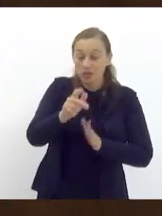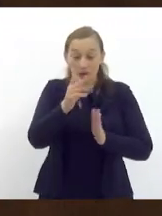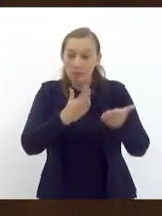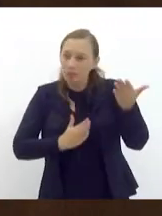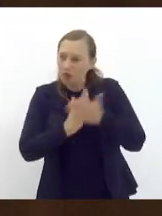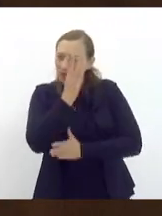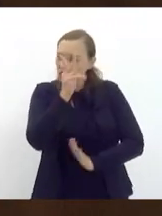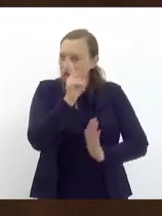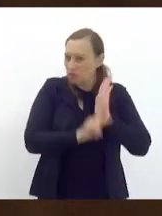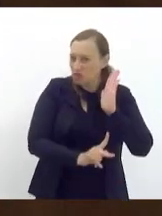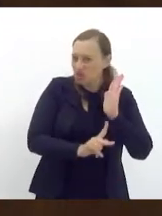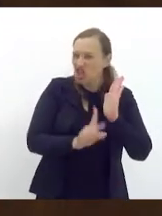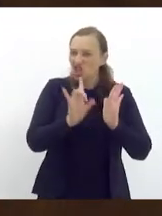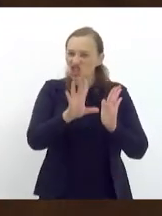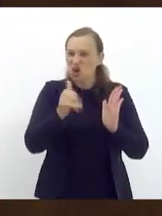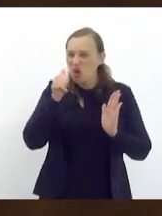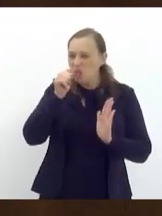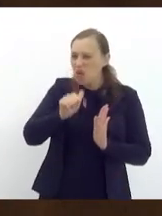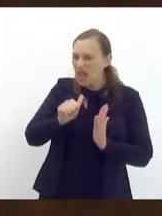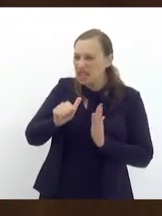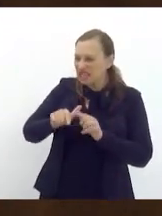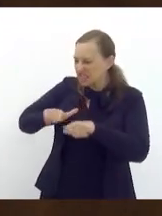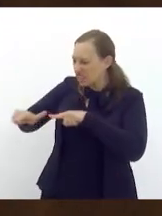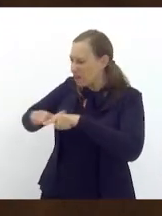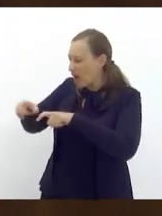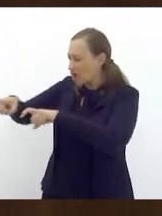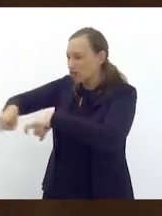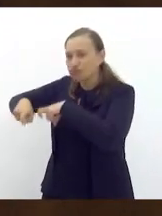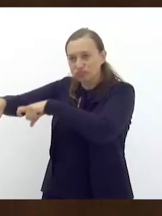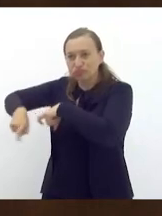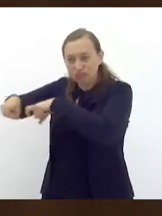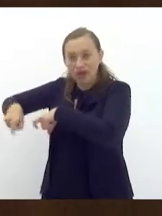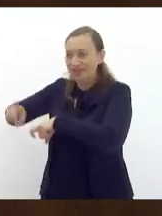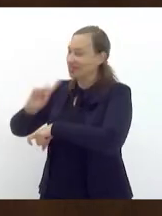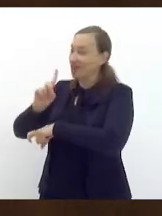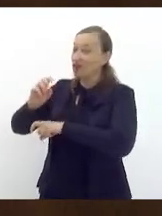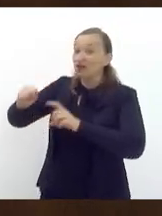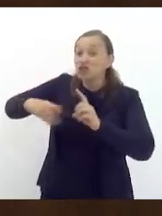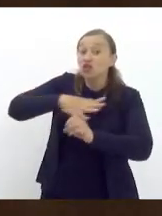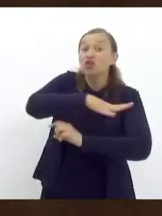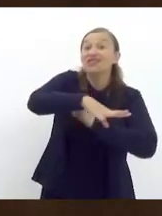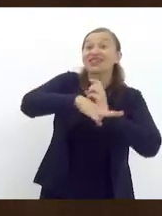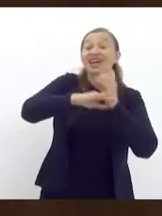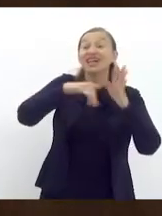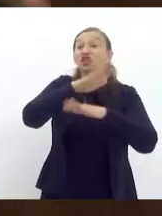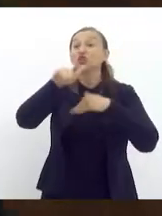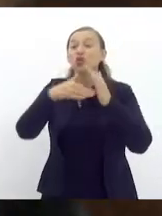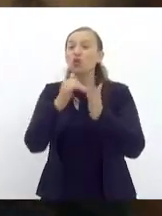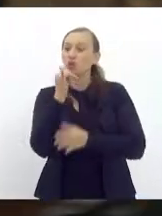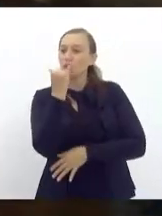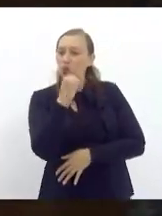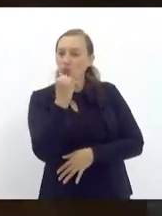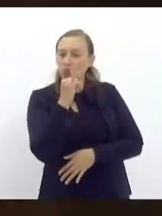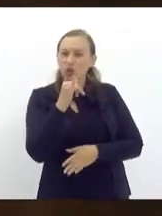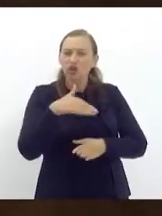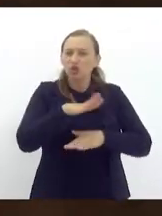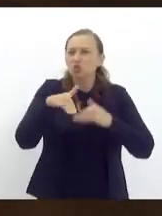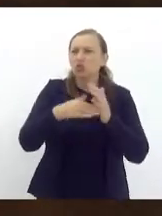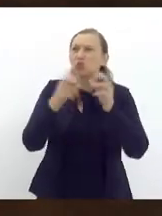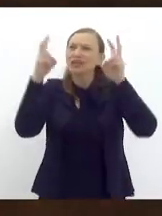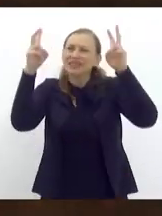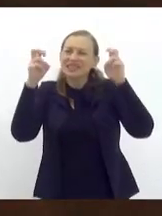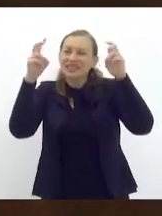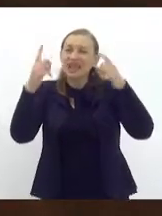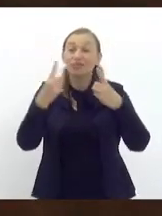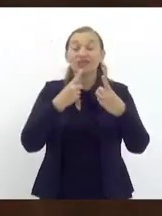não são só as mulheres camponesas mas toda a sociedade fluminense todo esse tema e